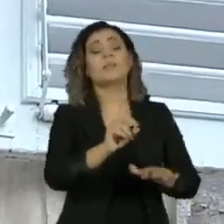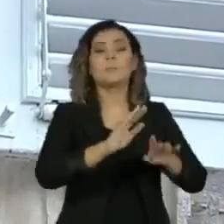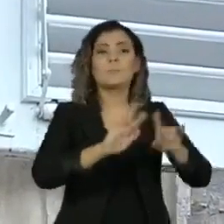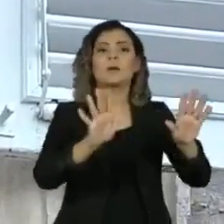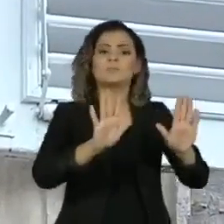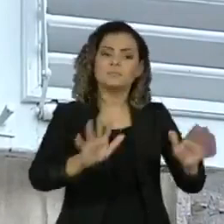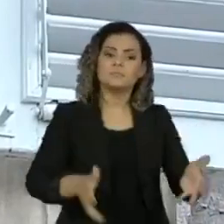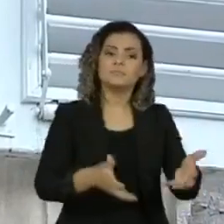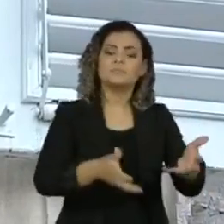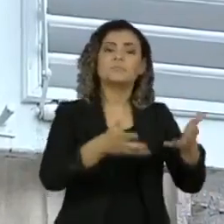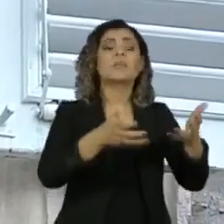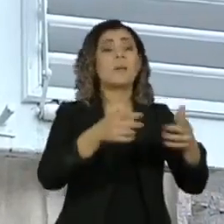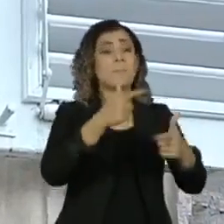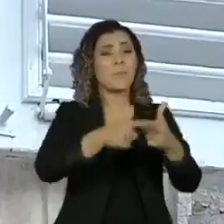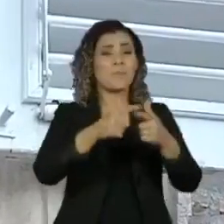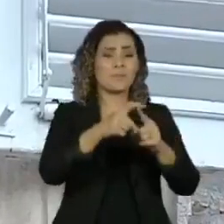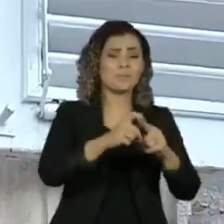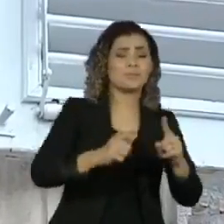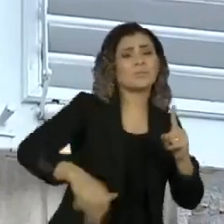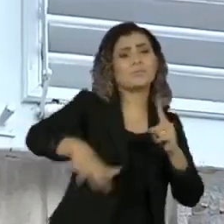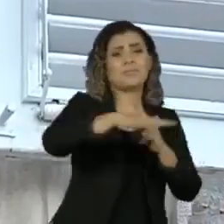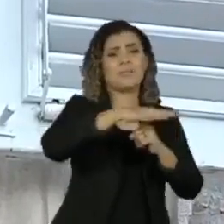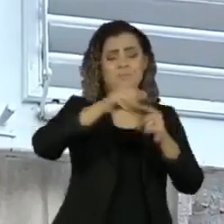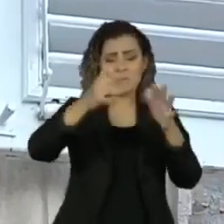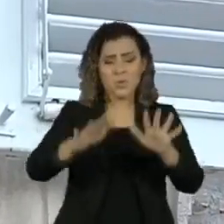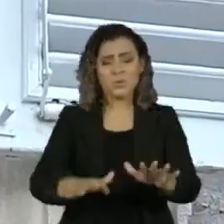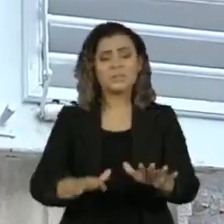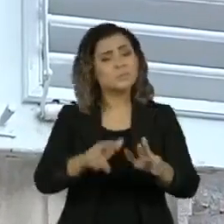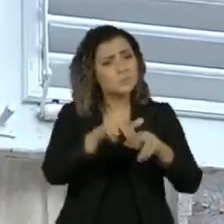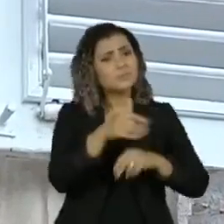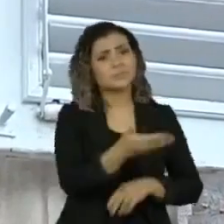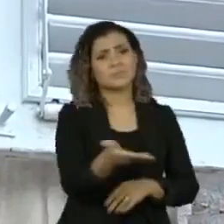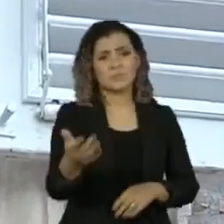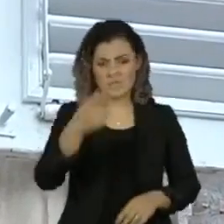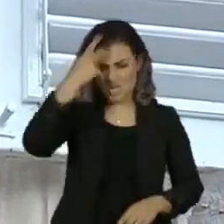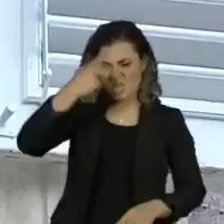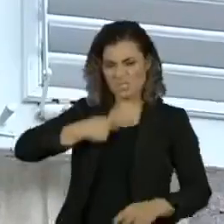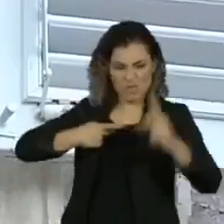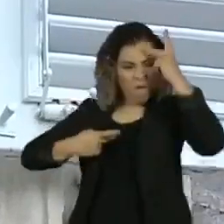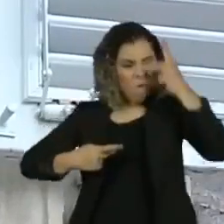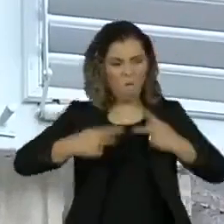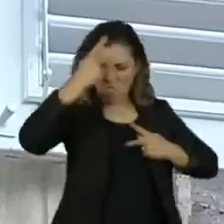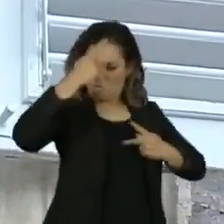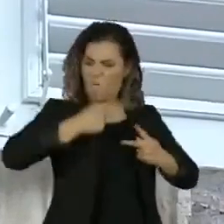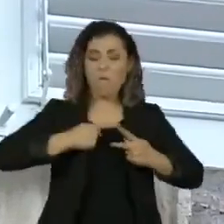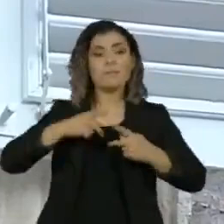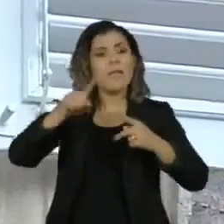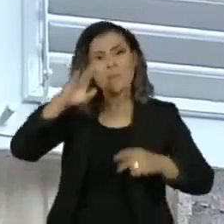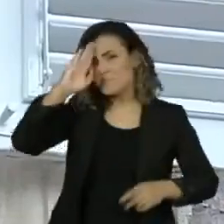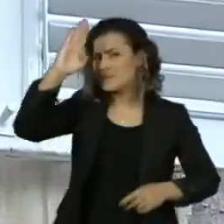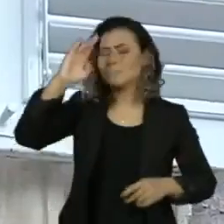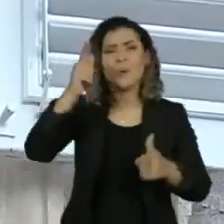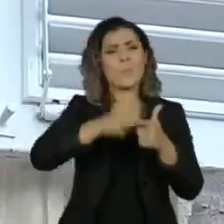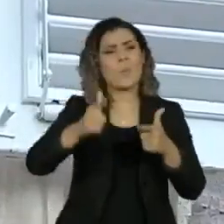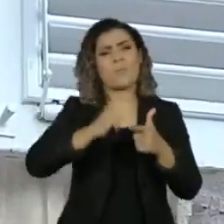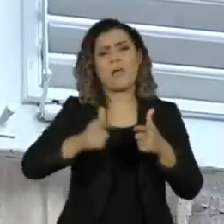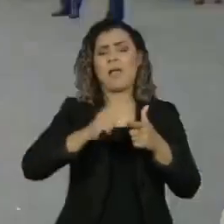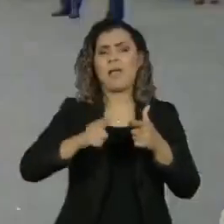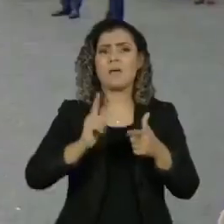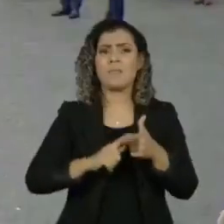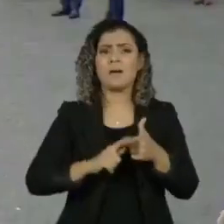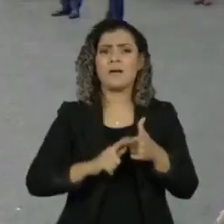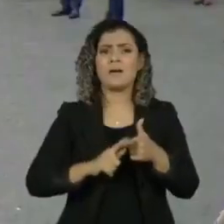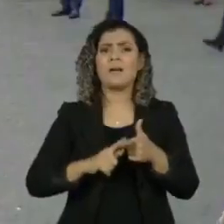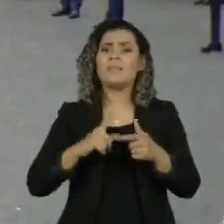agudos os problemas de uma sociedade doente. E afirma que o individualismo radical é o vírus mais difícil de vencer.